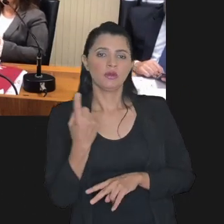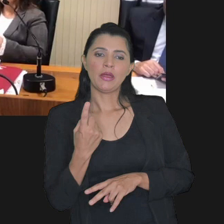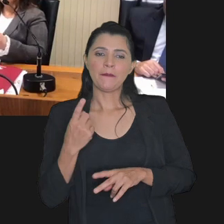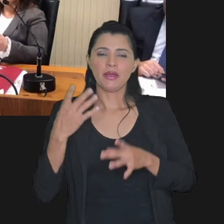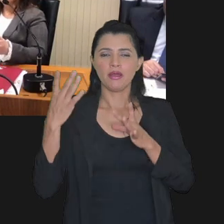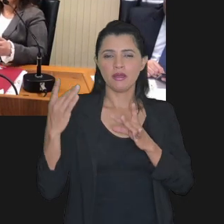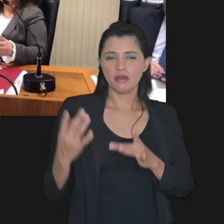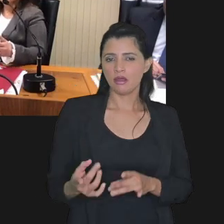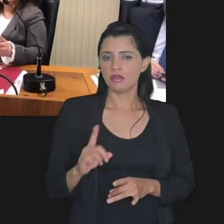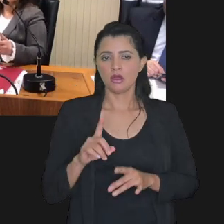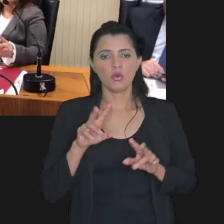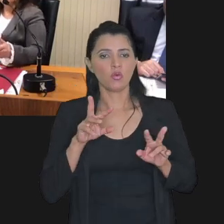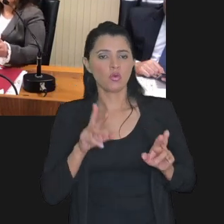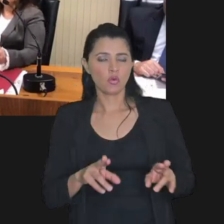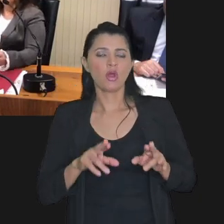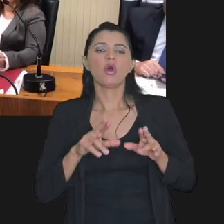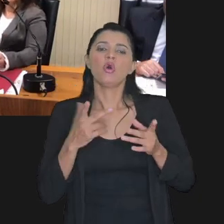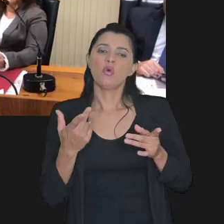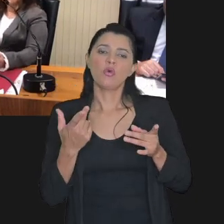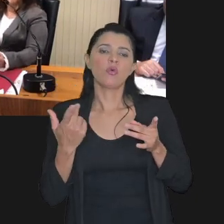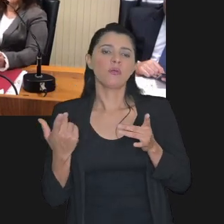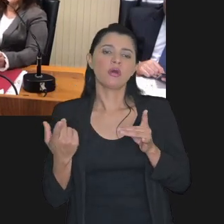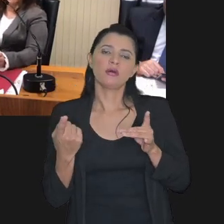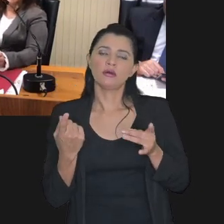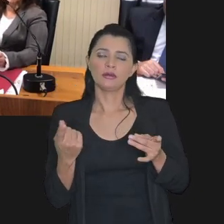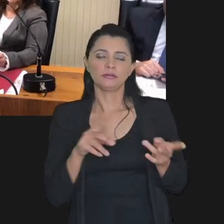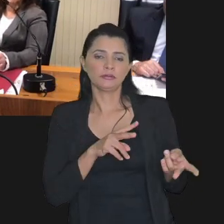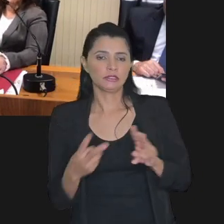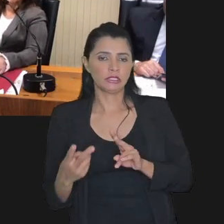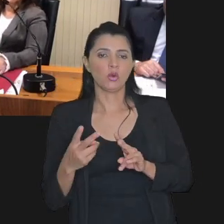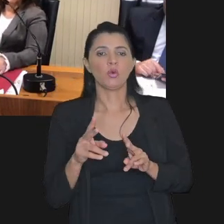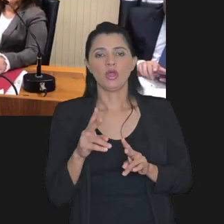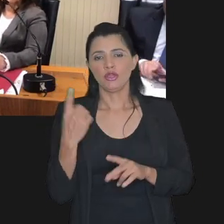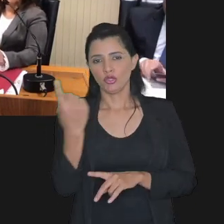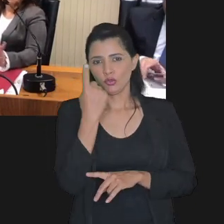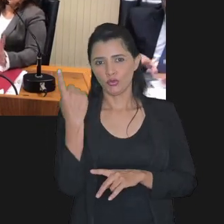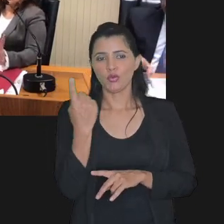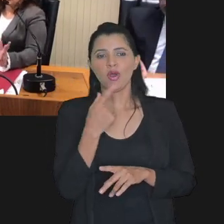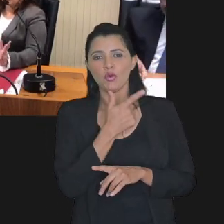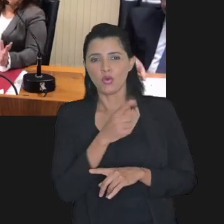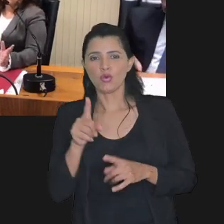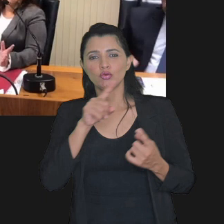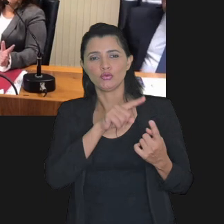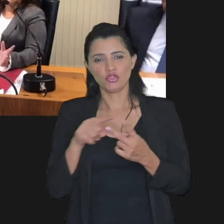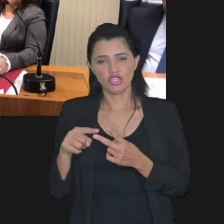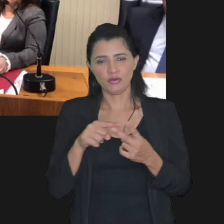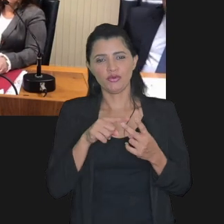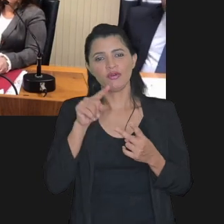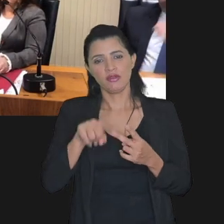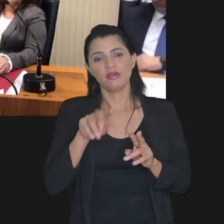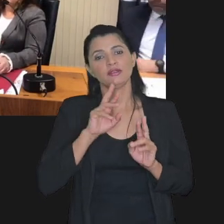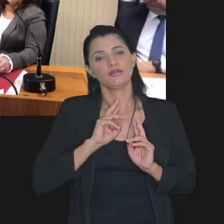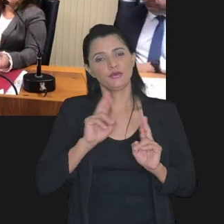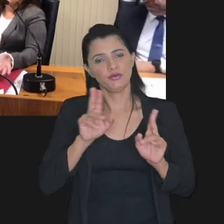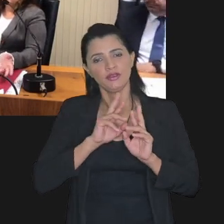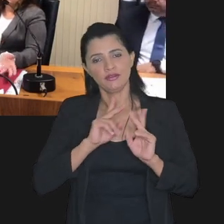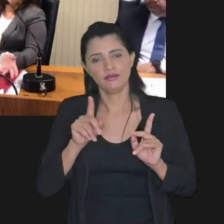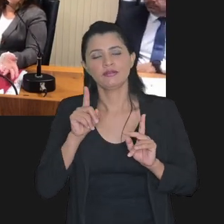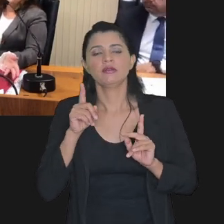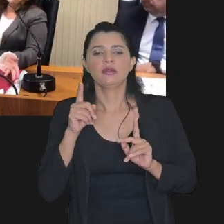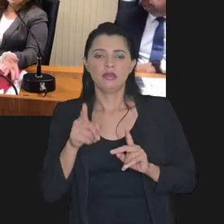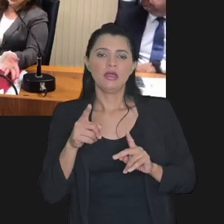tão elaborada quanto uma transação individual dos valores mais altos essa vai ser a grande diferença da transação